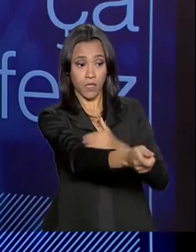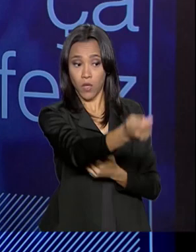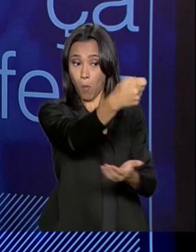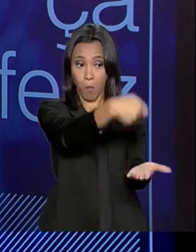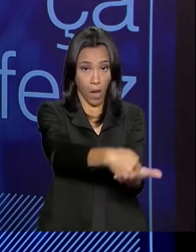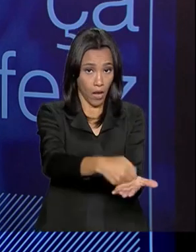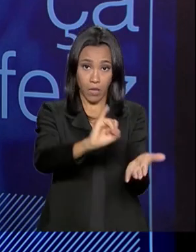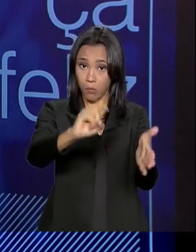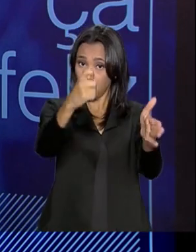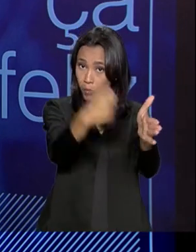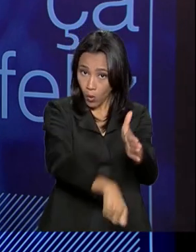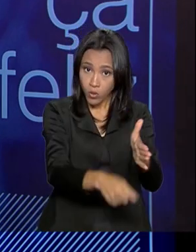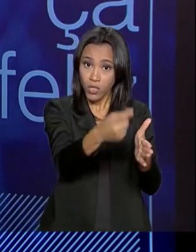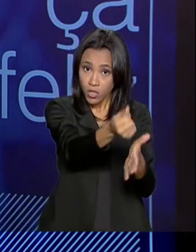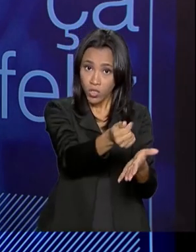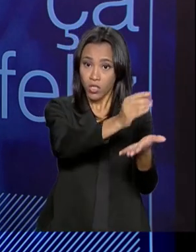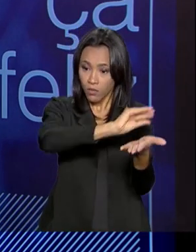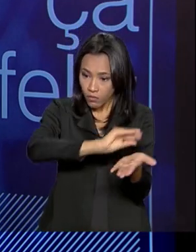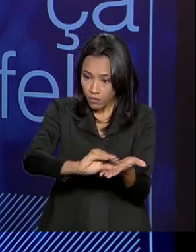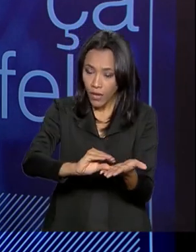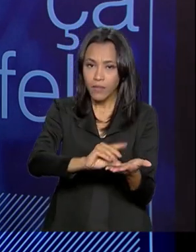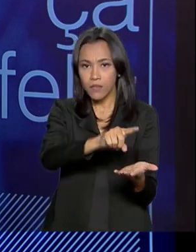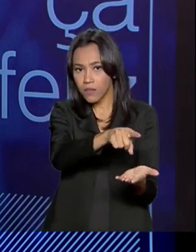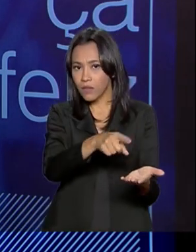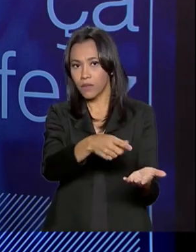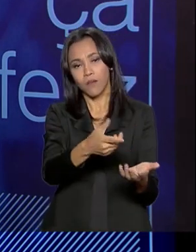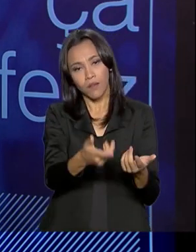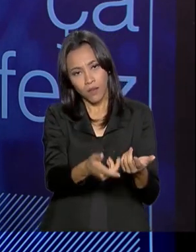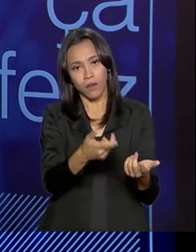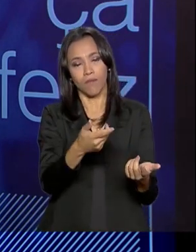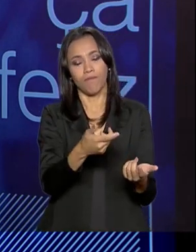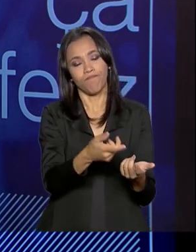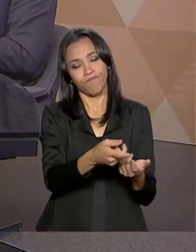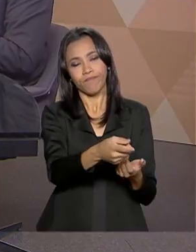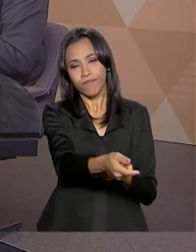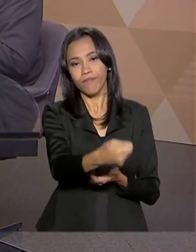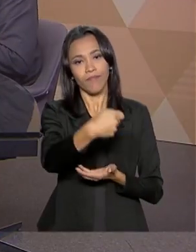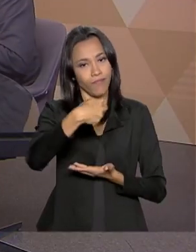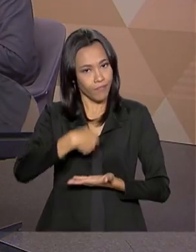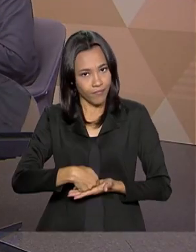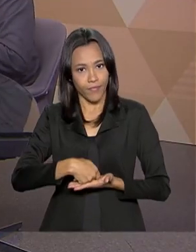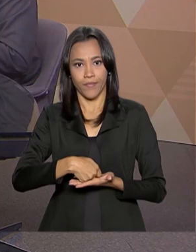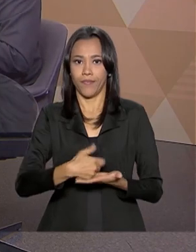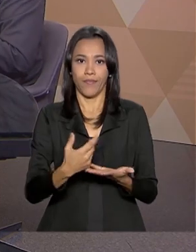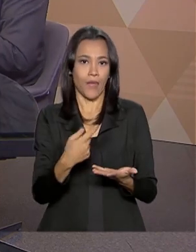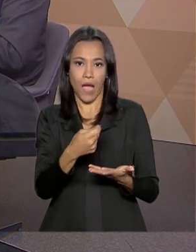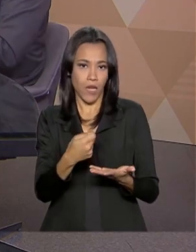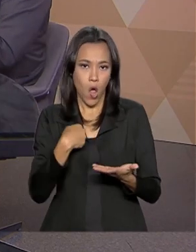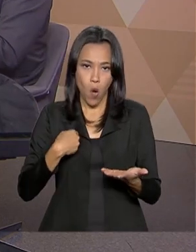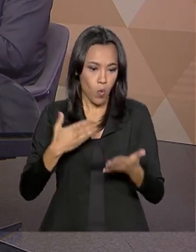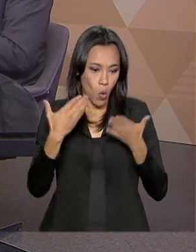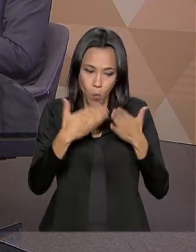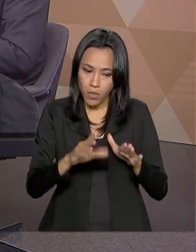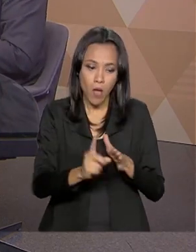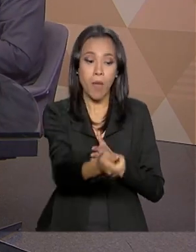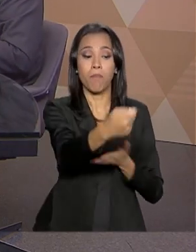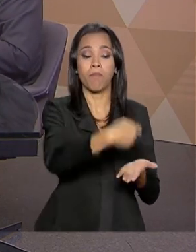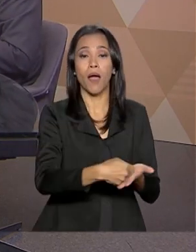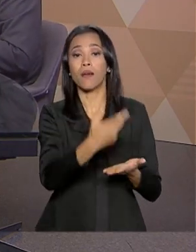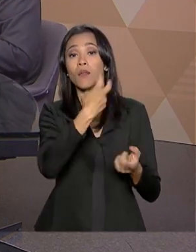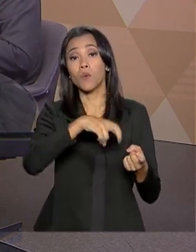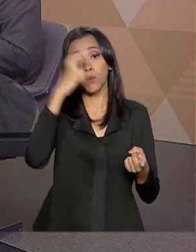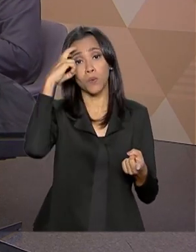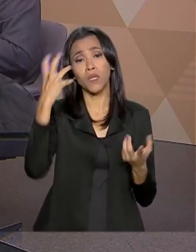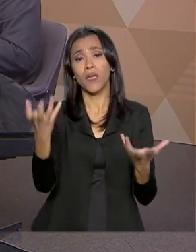colocar lá. Se ela não colocasse, ela ia ter que pagar. O governo ia receber esse dinheiro. fiscal do governo. Então, o que a gente quer é que isso seja